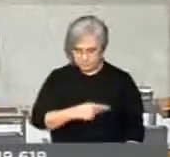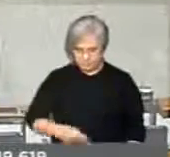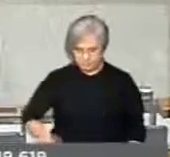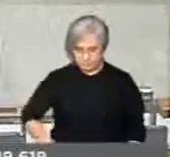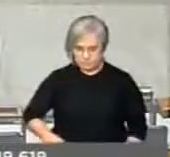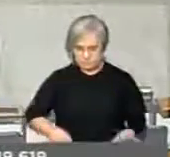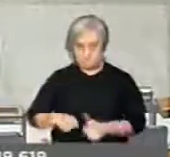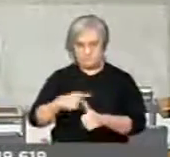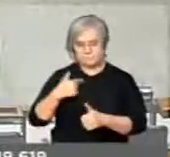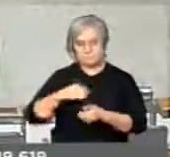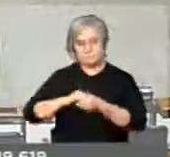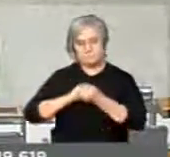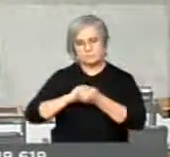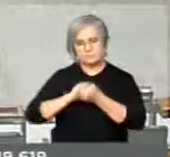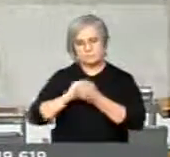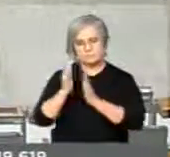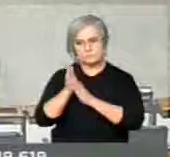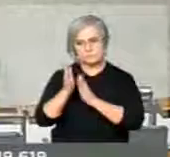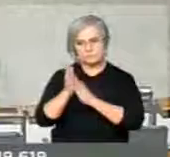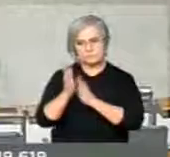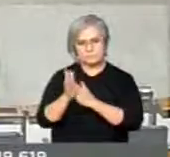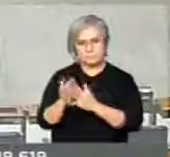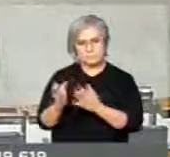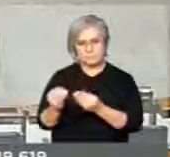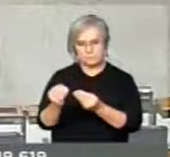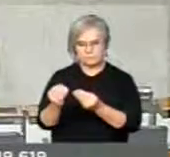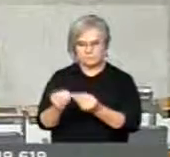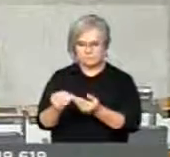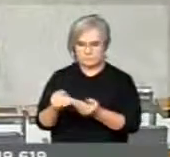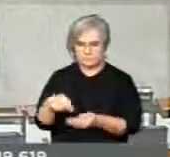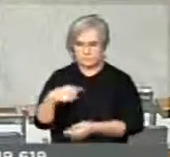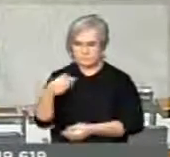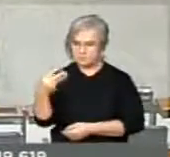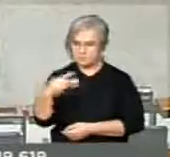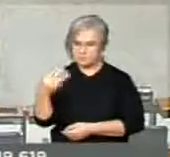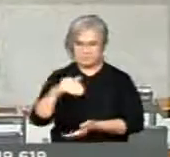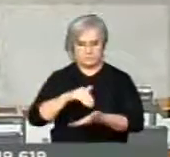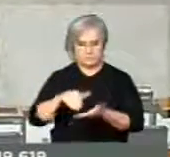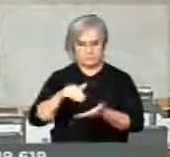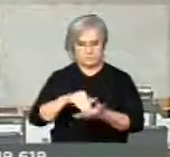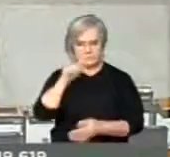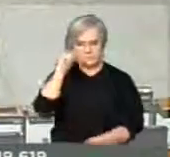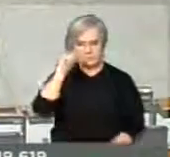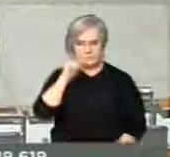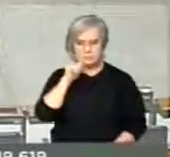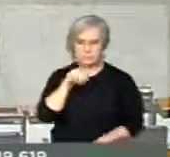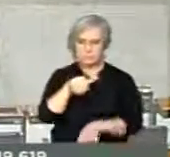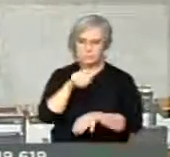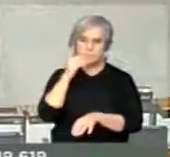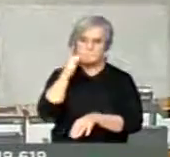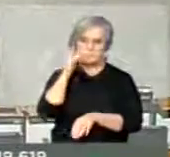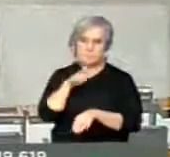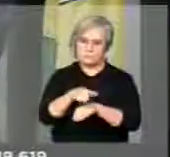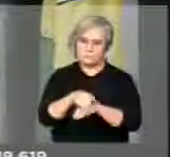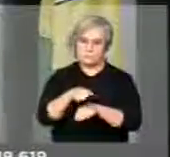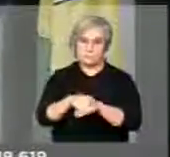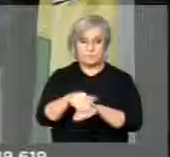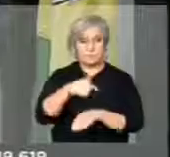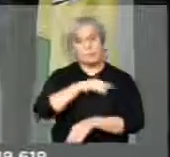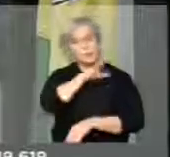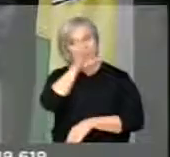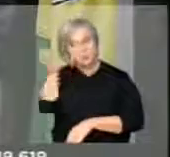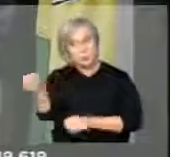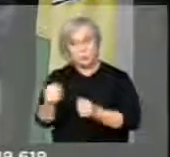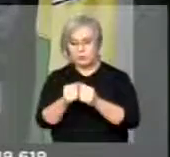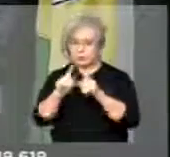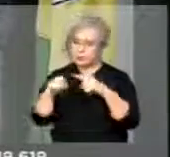gostaria de parabenizar muito, muito a nossa terceira secretária, a deputada Mara Gabrinho. Eu estava nessa reunião junto